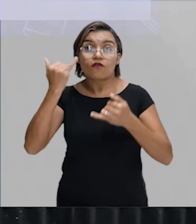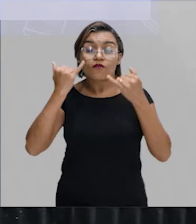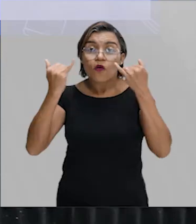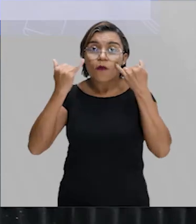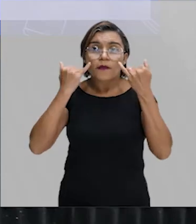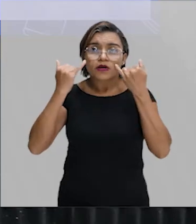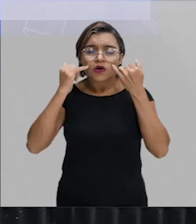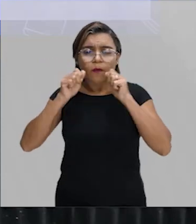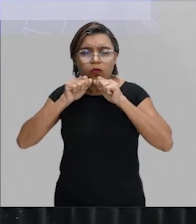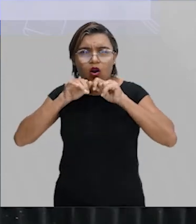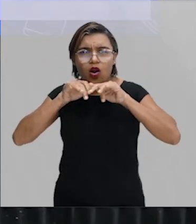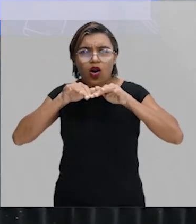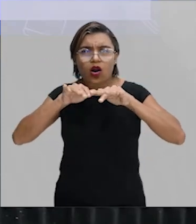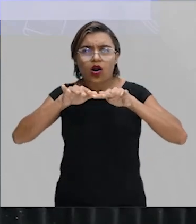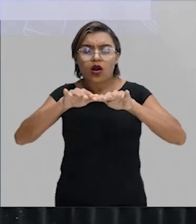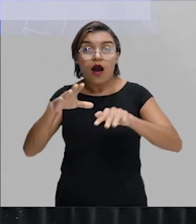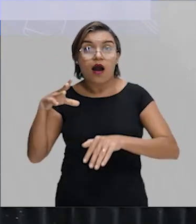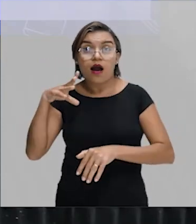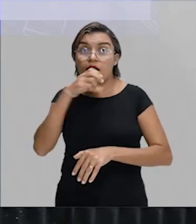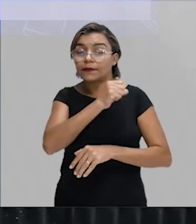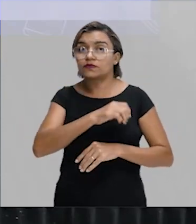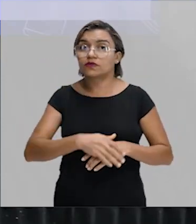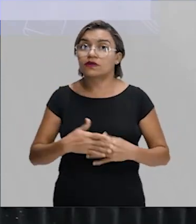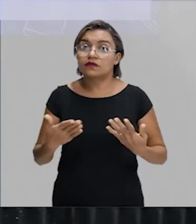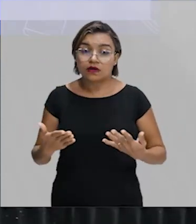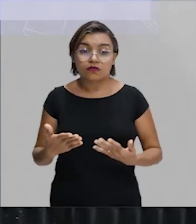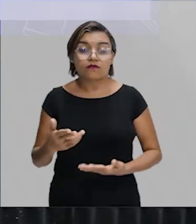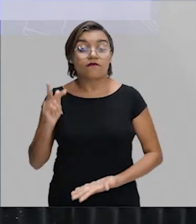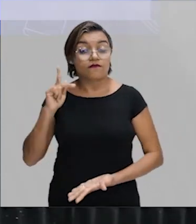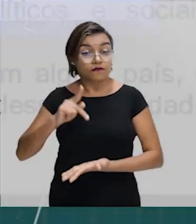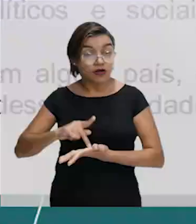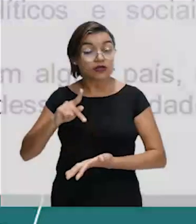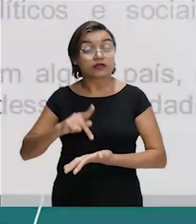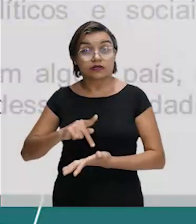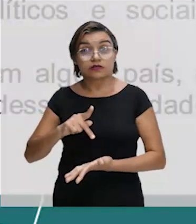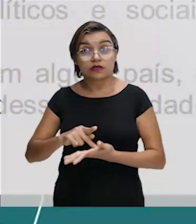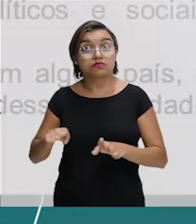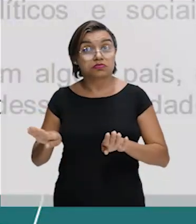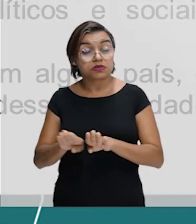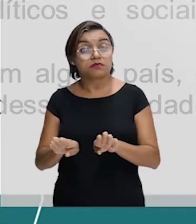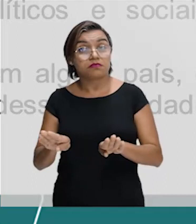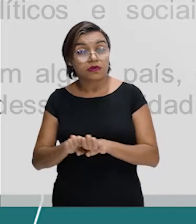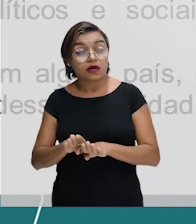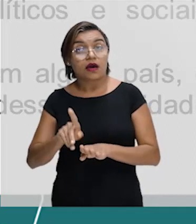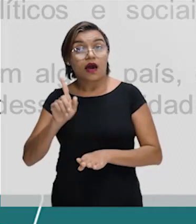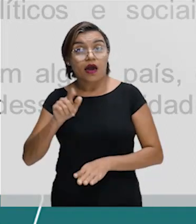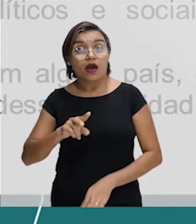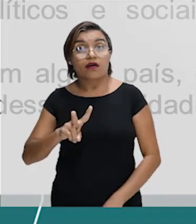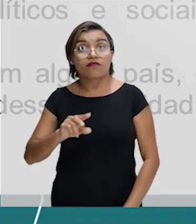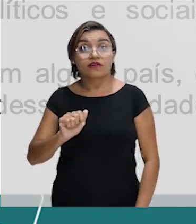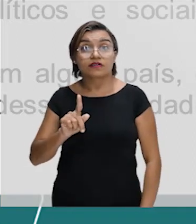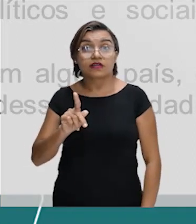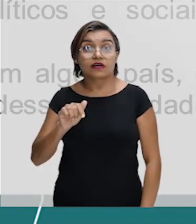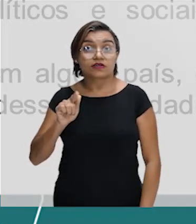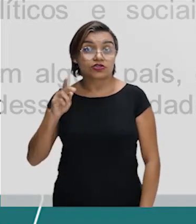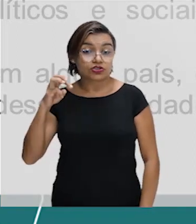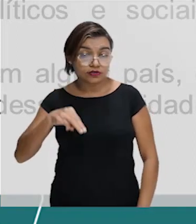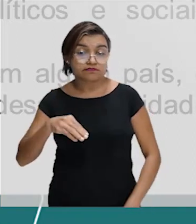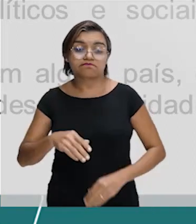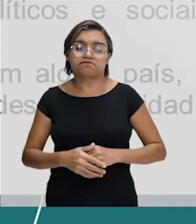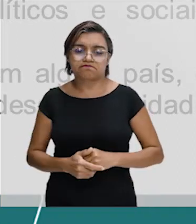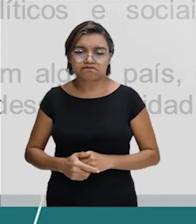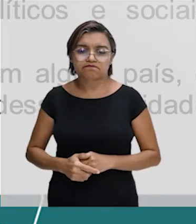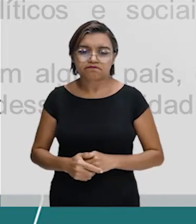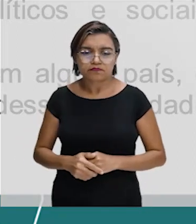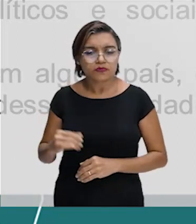se dissipando muito mais rapidamente. Então, isso aqui é verdade, galera. Isso é uma vantagem da globalização. Então,